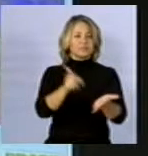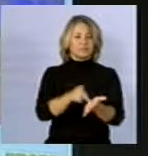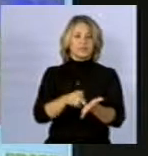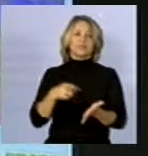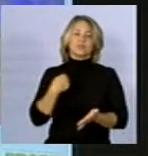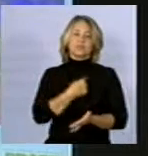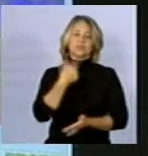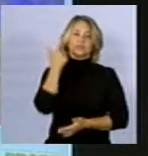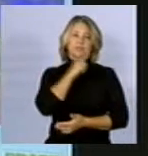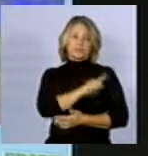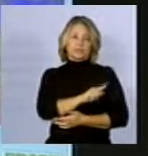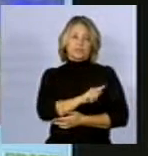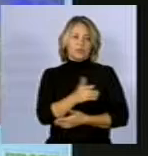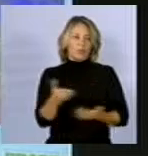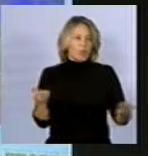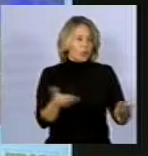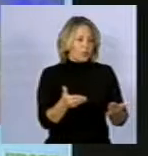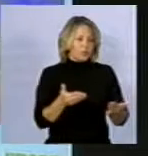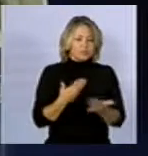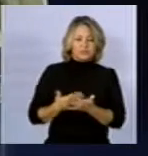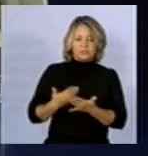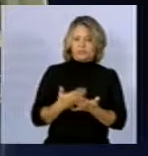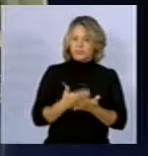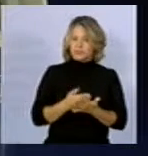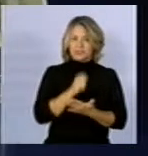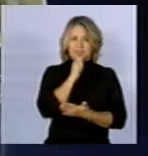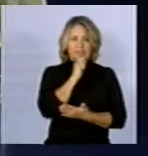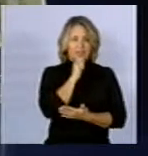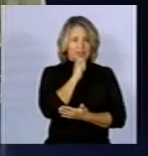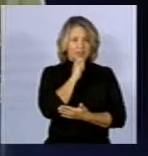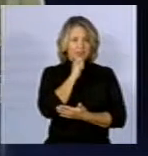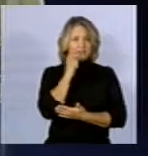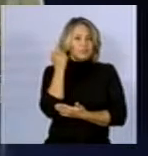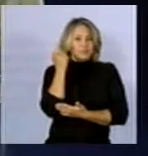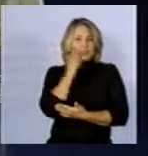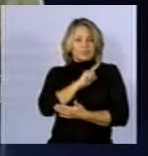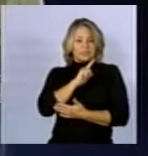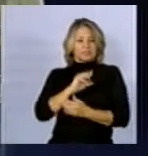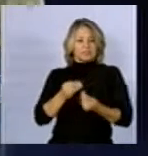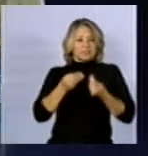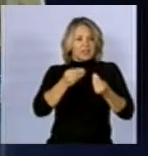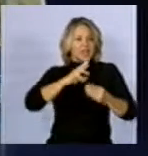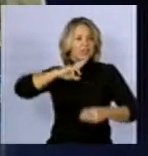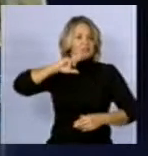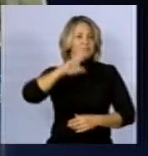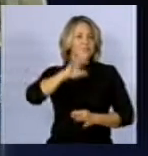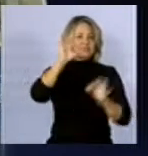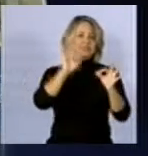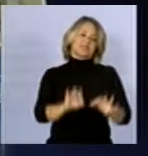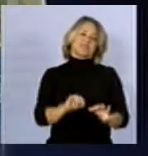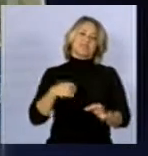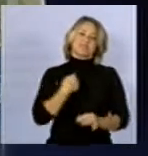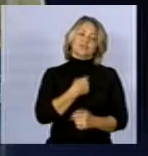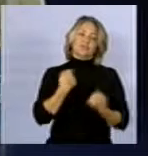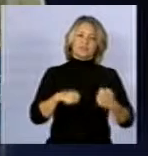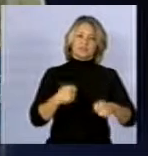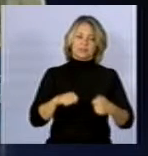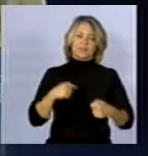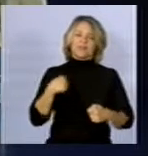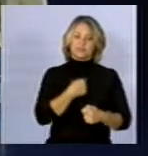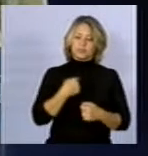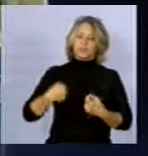chegar... Hoje, os estudos não estão conseguindo dar a resposta que a gente precisa. A gente precisa